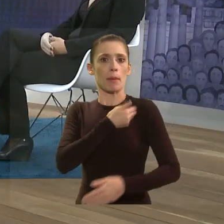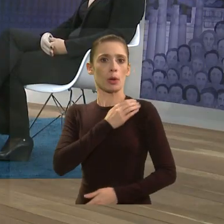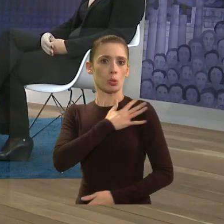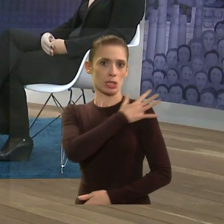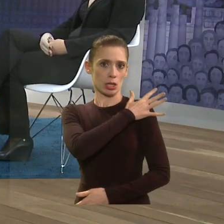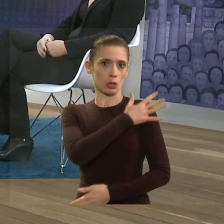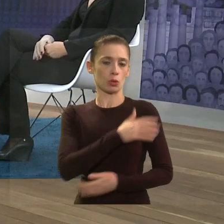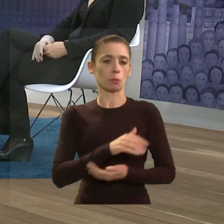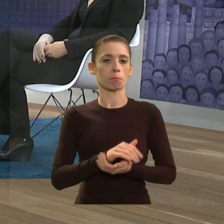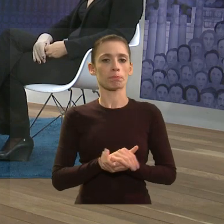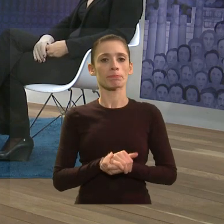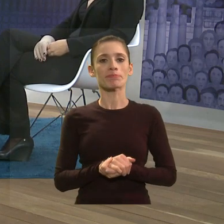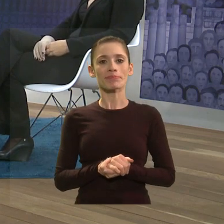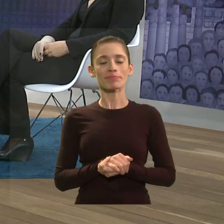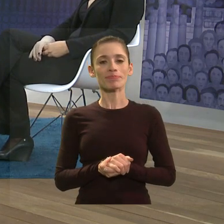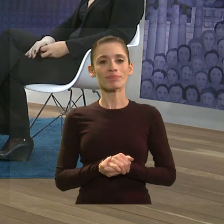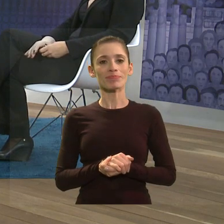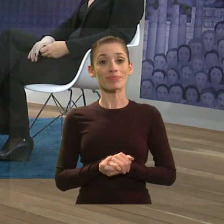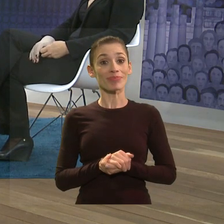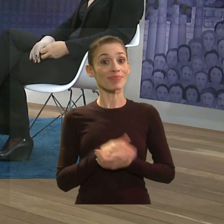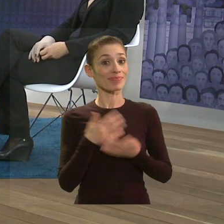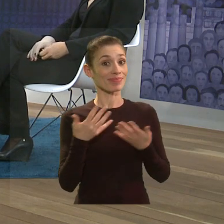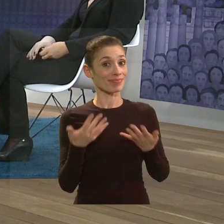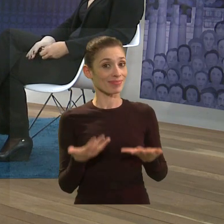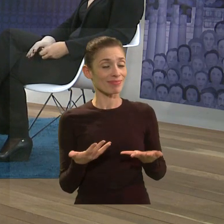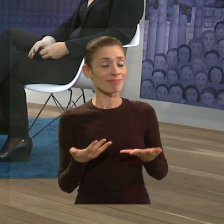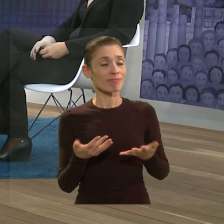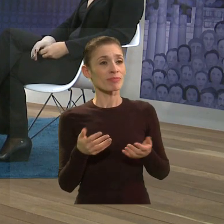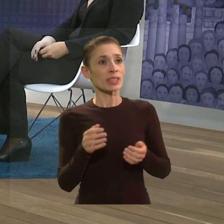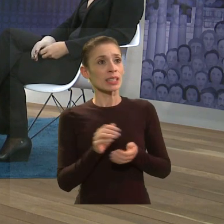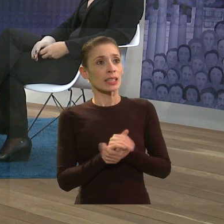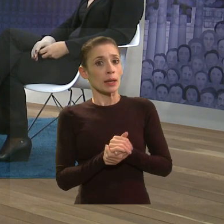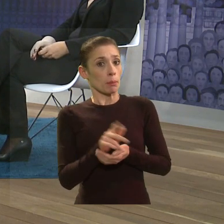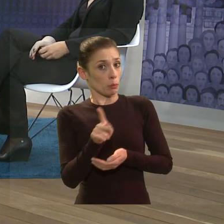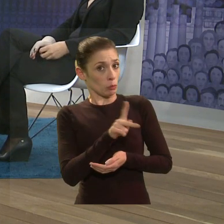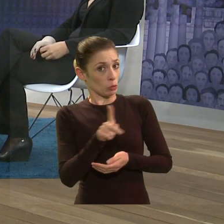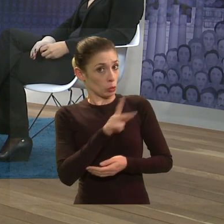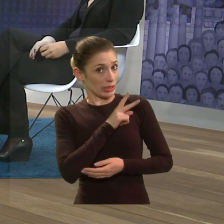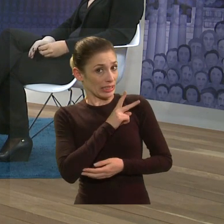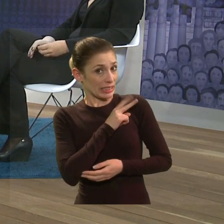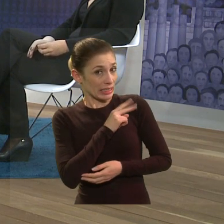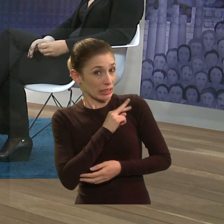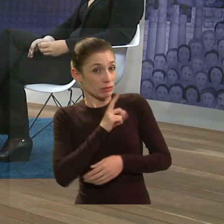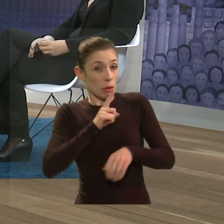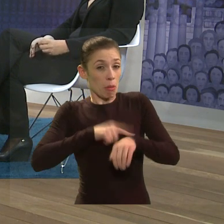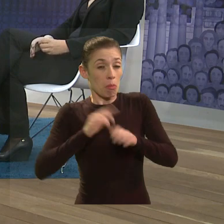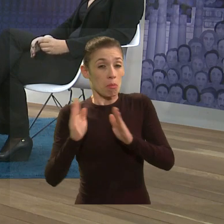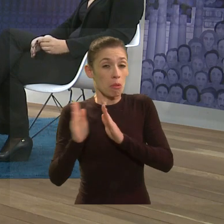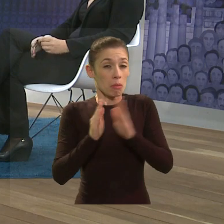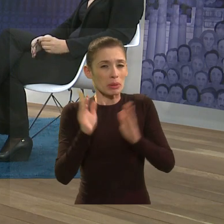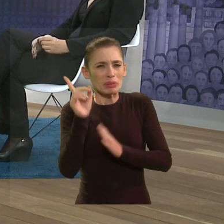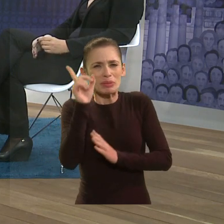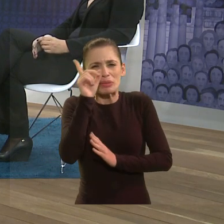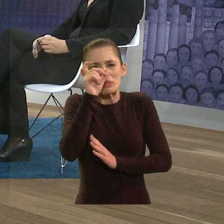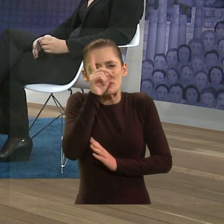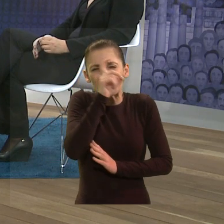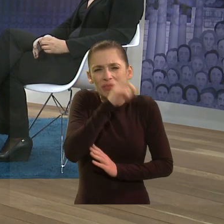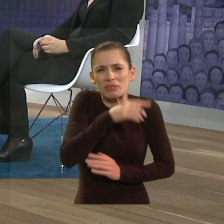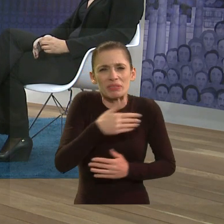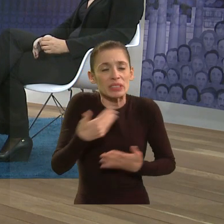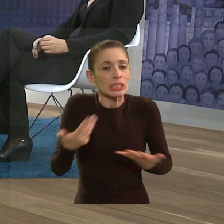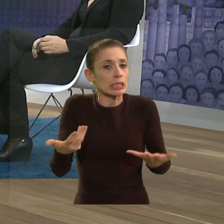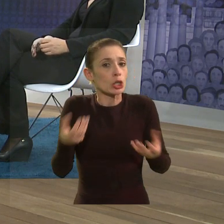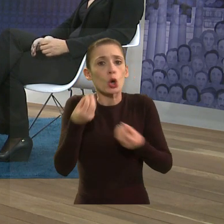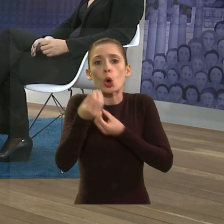certo professora em tempos tão sombrios como a gente pode pensar em uma agenda positiva para essa